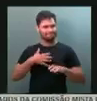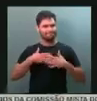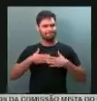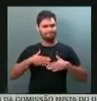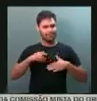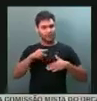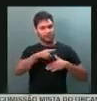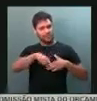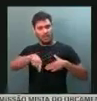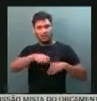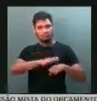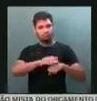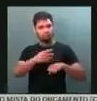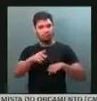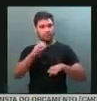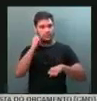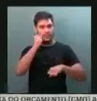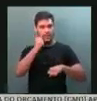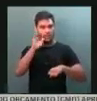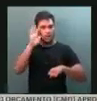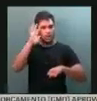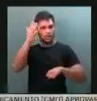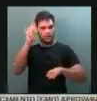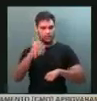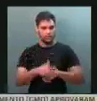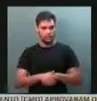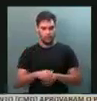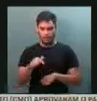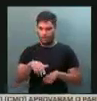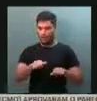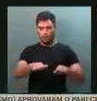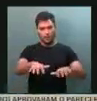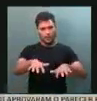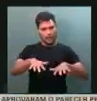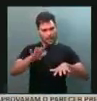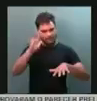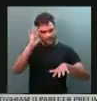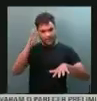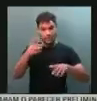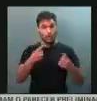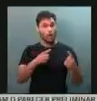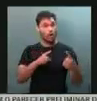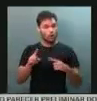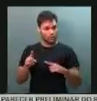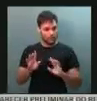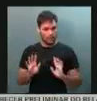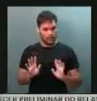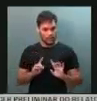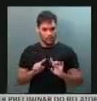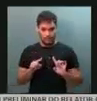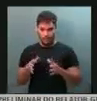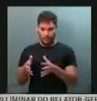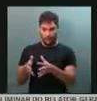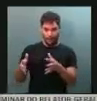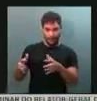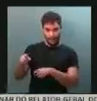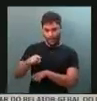plenário decidir. E nós já sabemos que o plenário vai decidir contra, porque a maioria